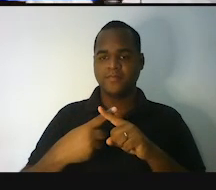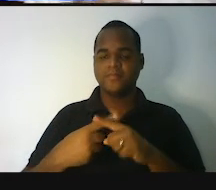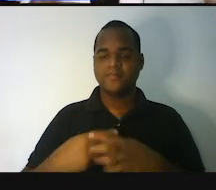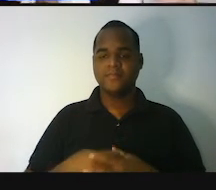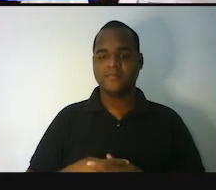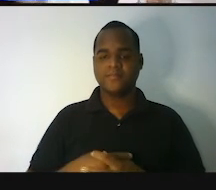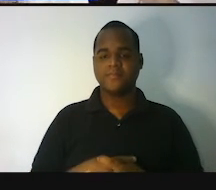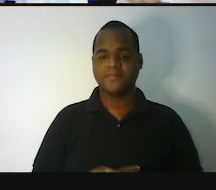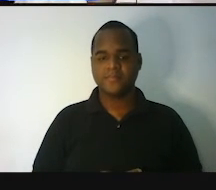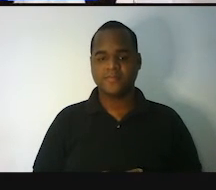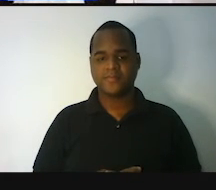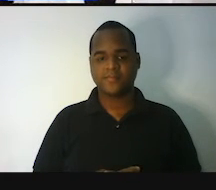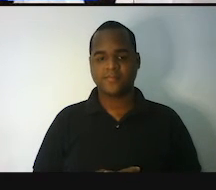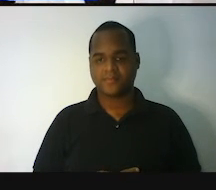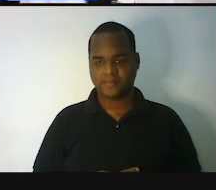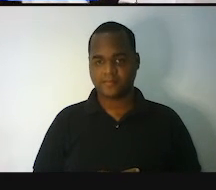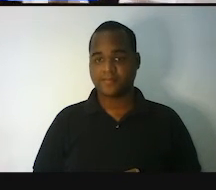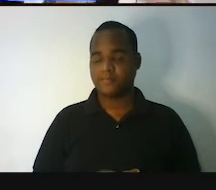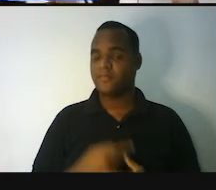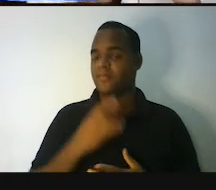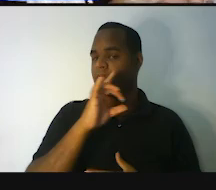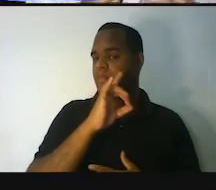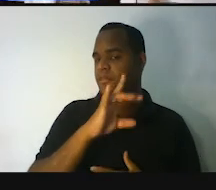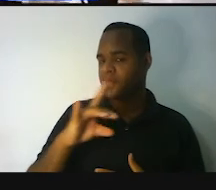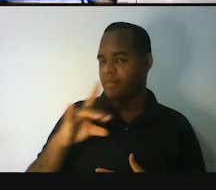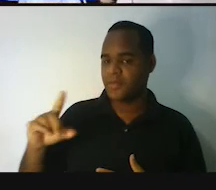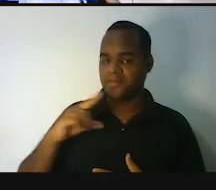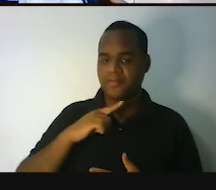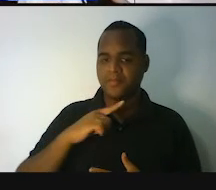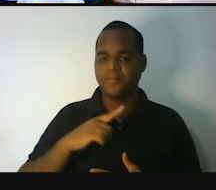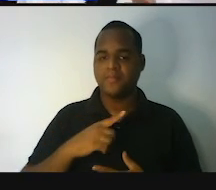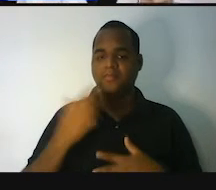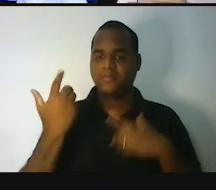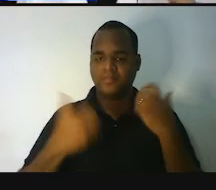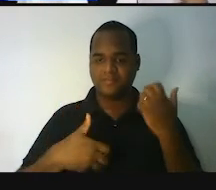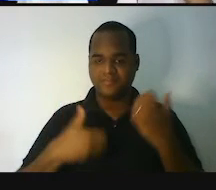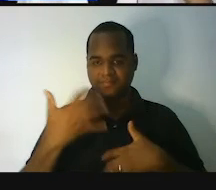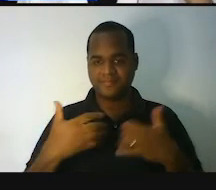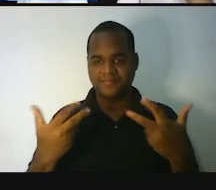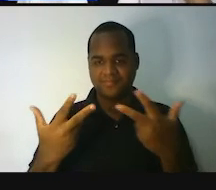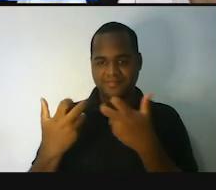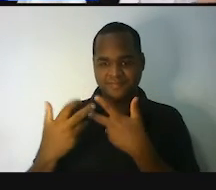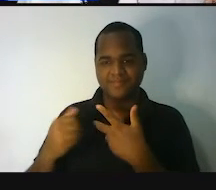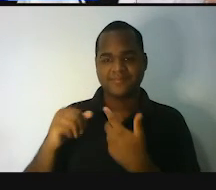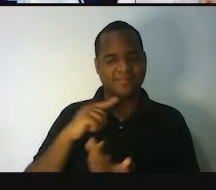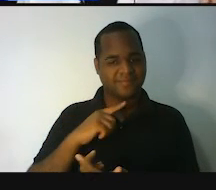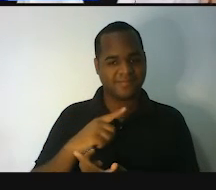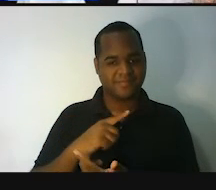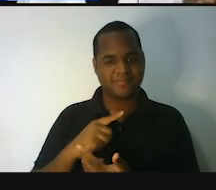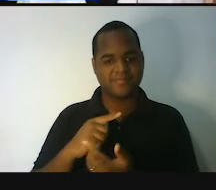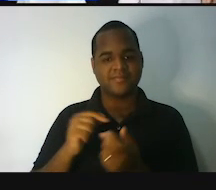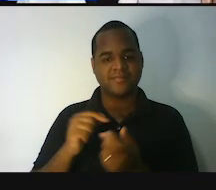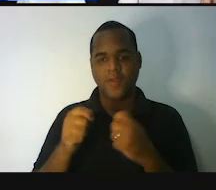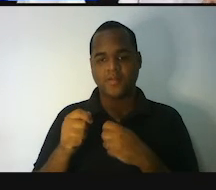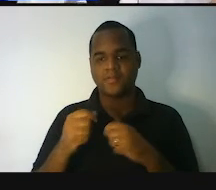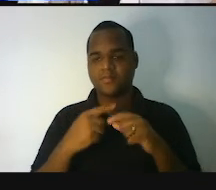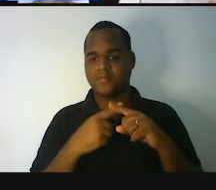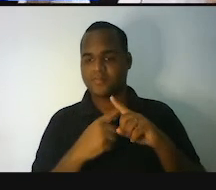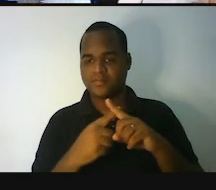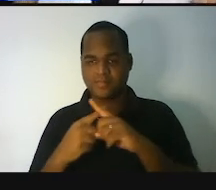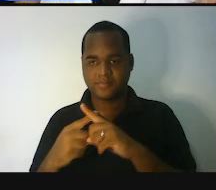Comprimento, largura e altura. Cada um desses aí é um. Então eu vou fazer um metro de